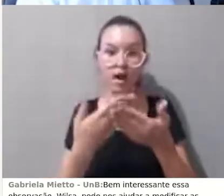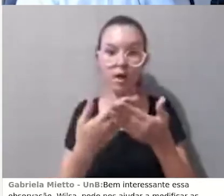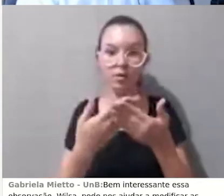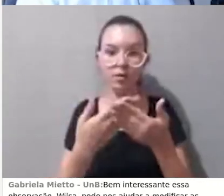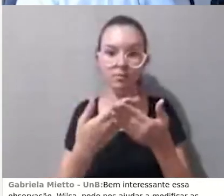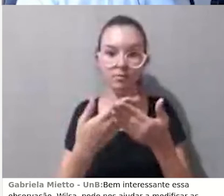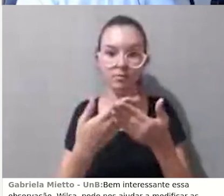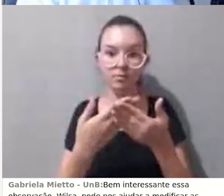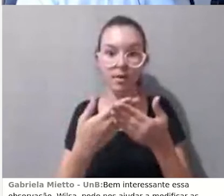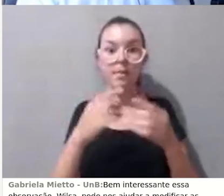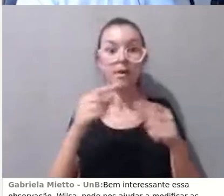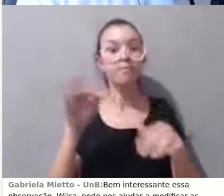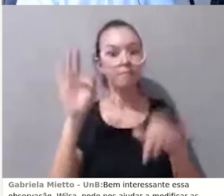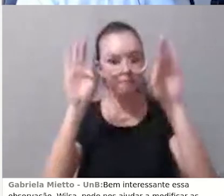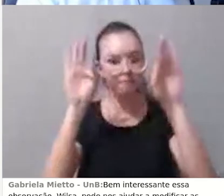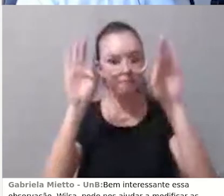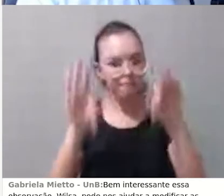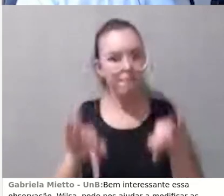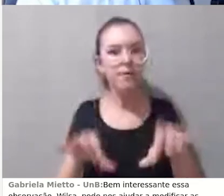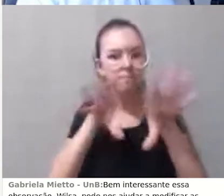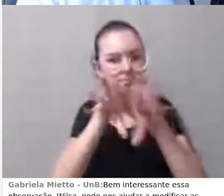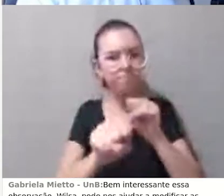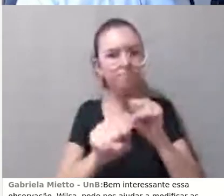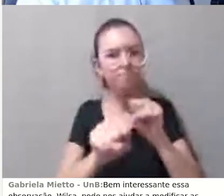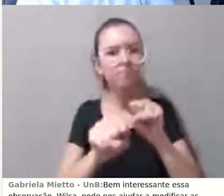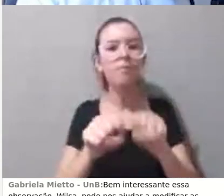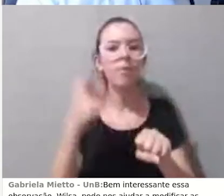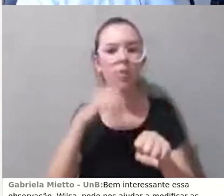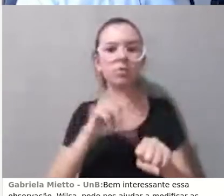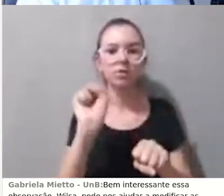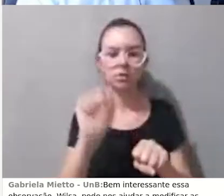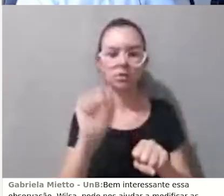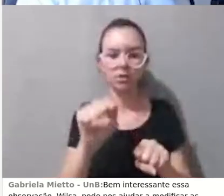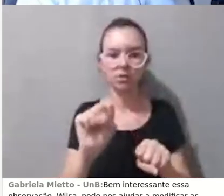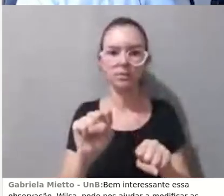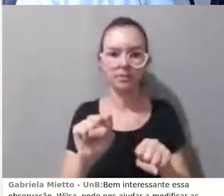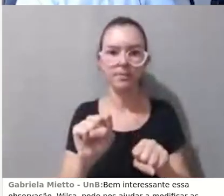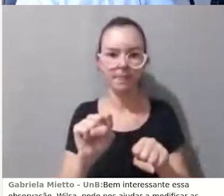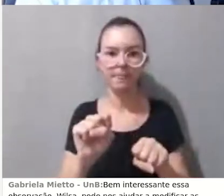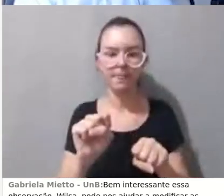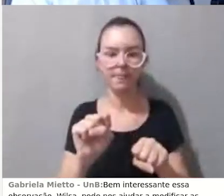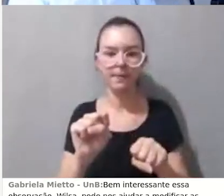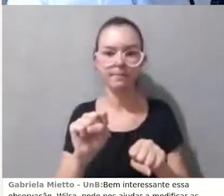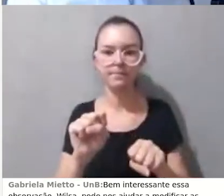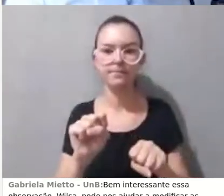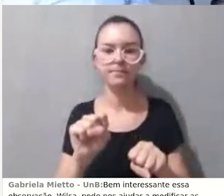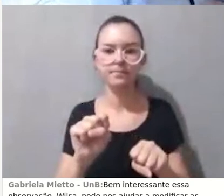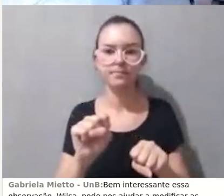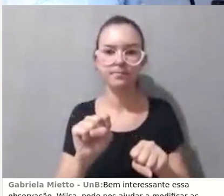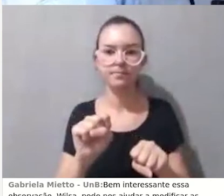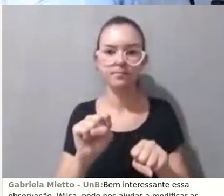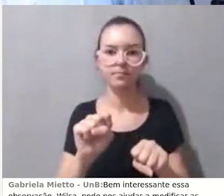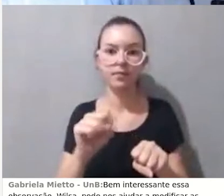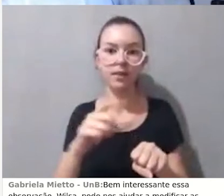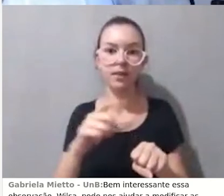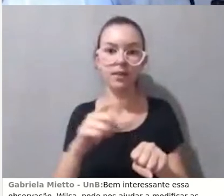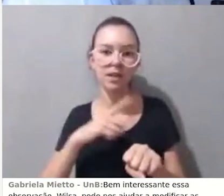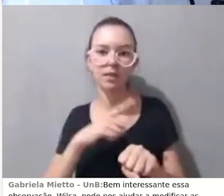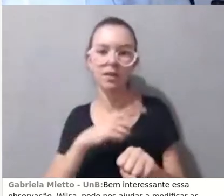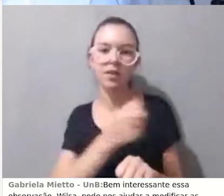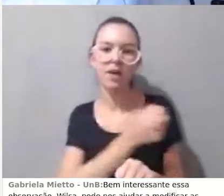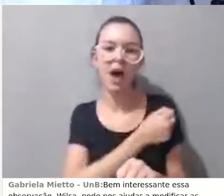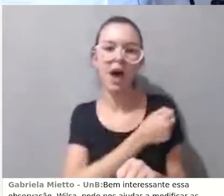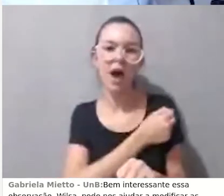permanecer e que há alunos que são, que a gente chama intermediário, eles entram da metade para o PIN e